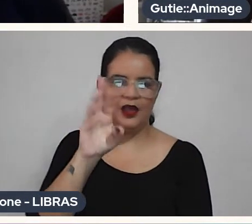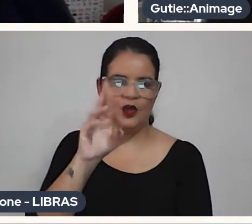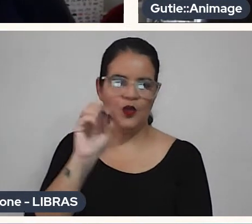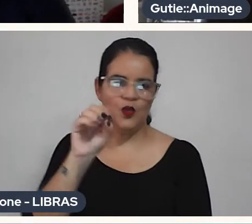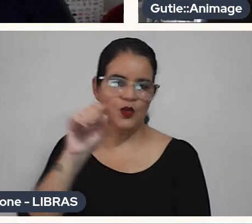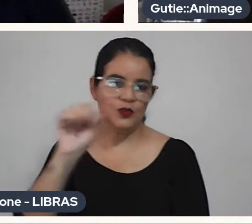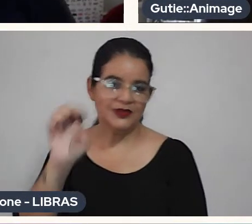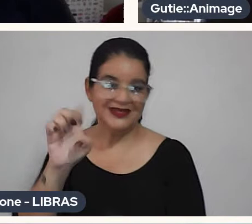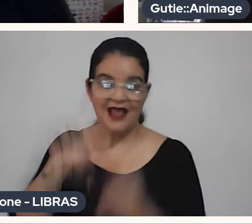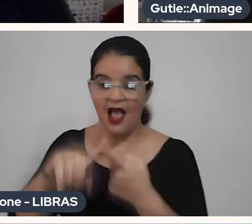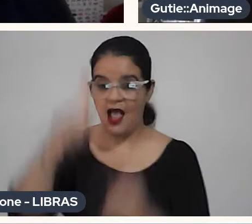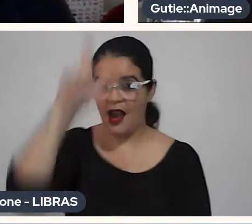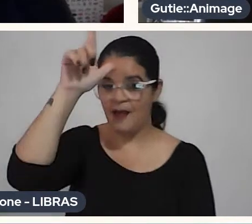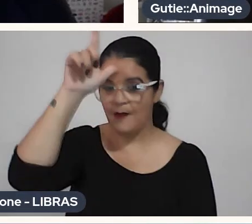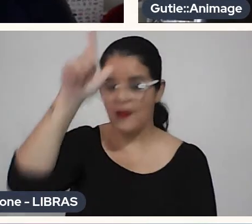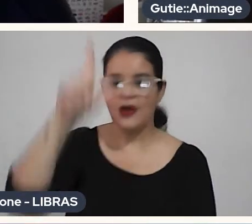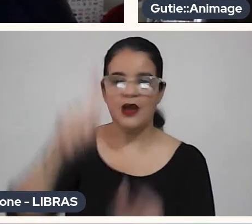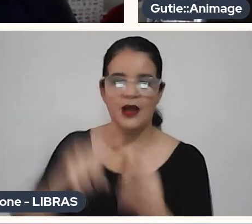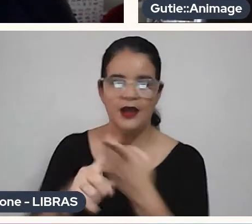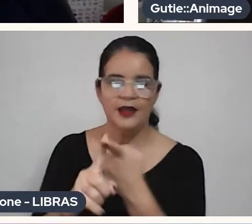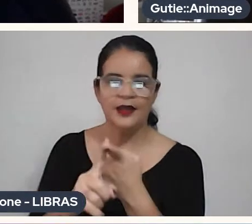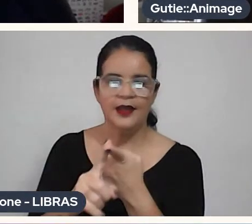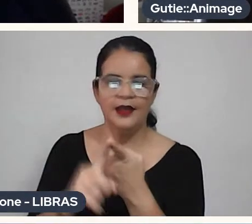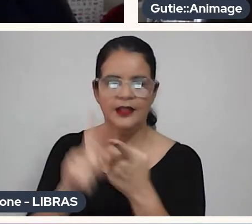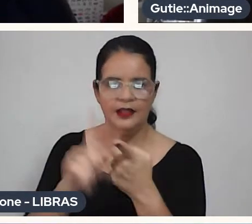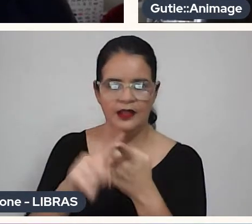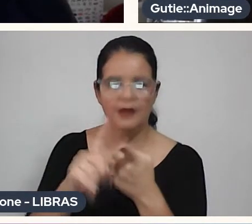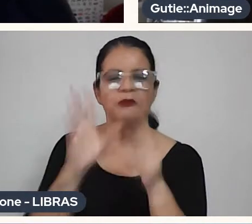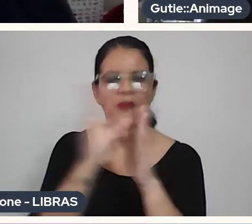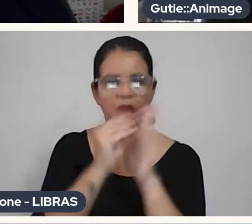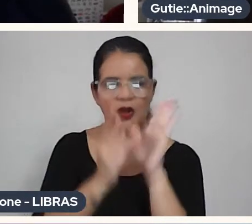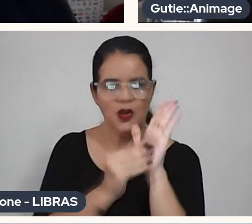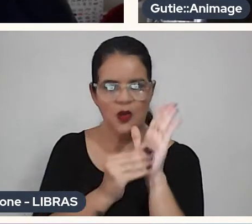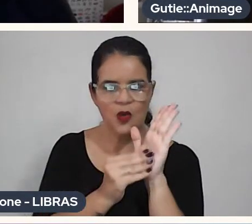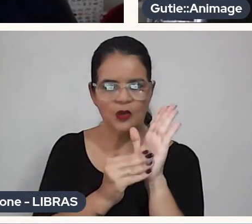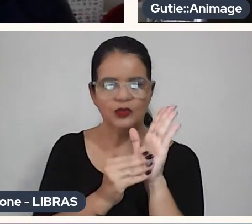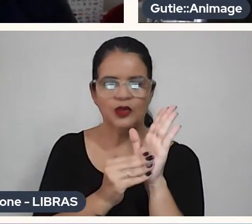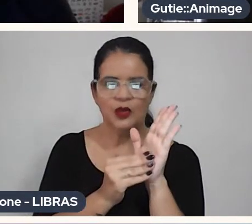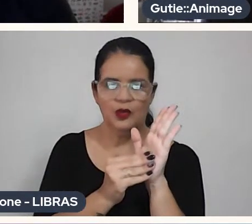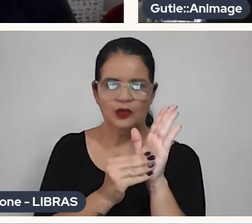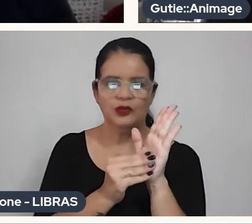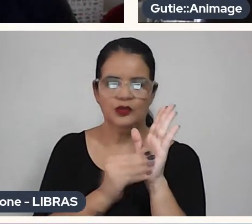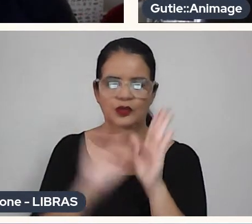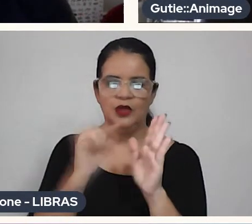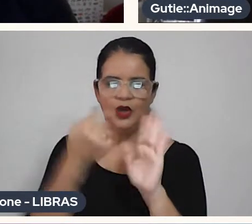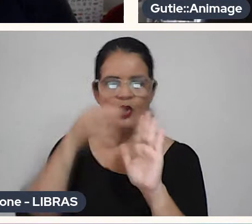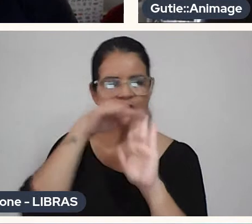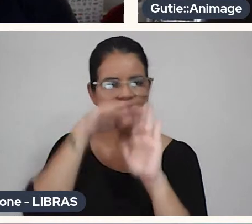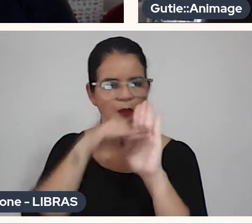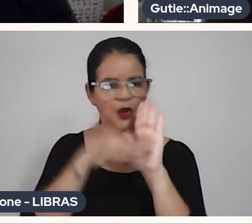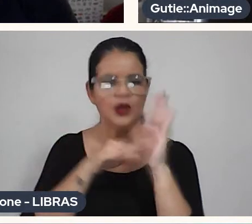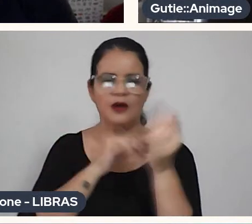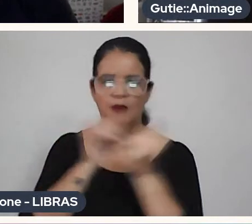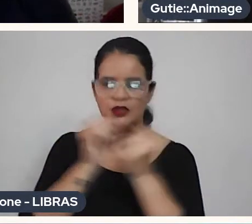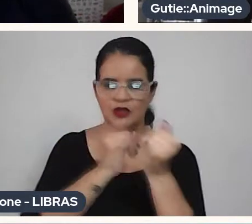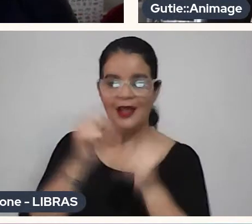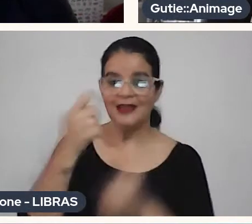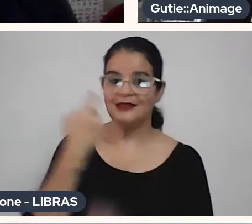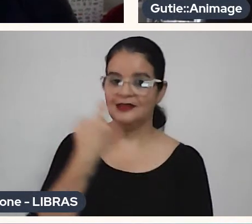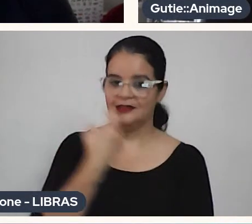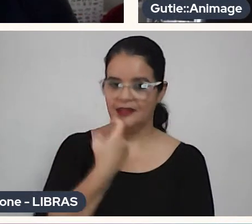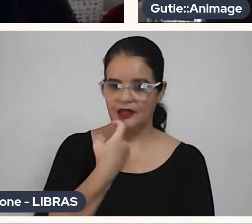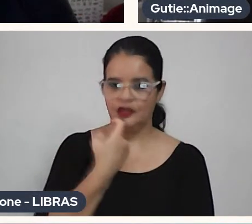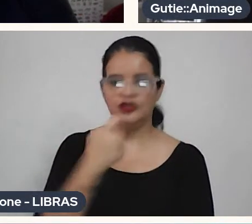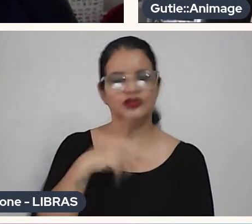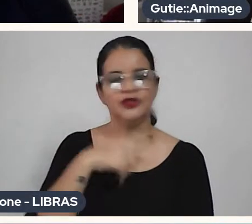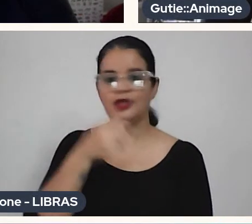Alemanha, e a gente também está com conteúdo do Estúdio Monstros na nossa programação online, e na sexta-feira a gente tem uma